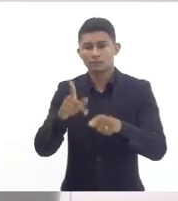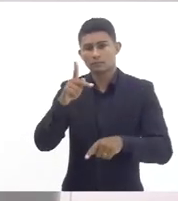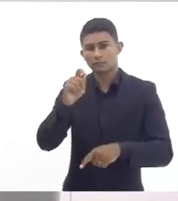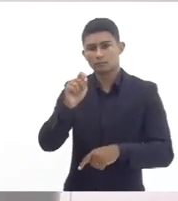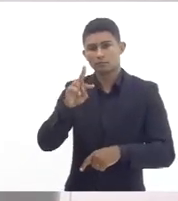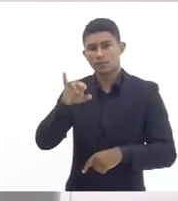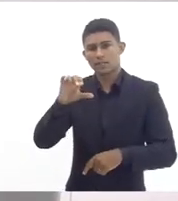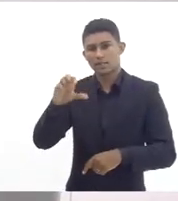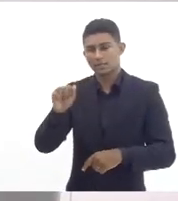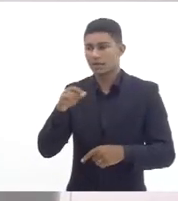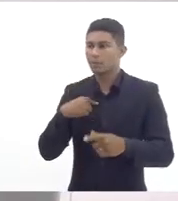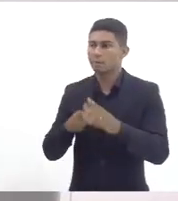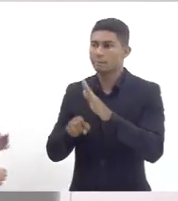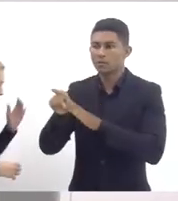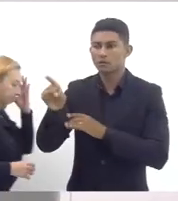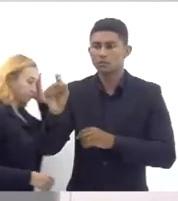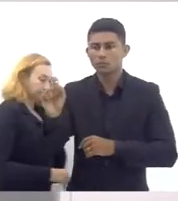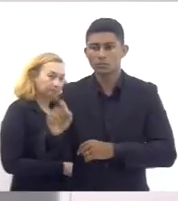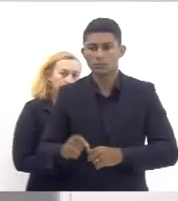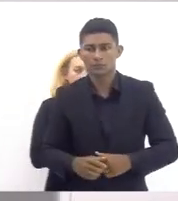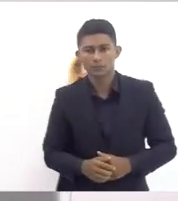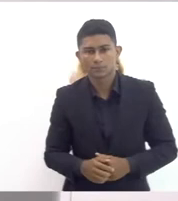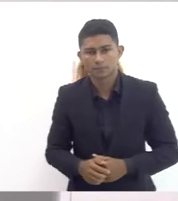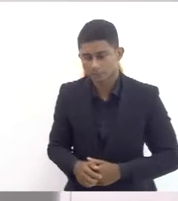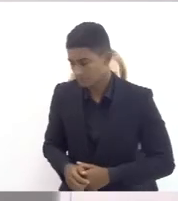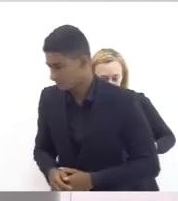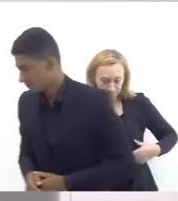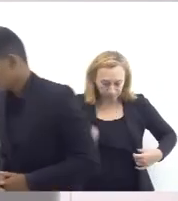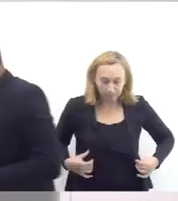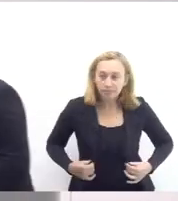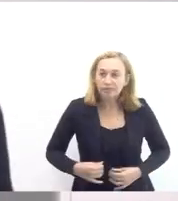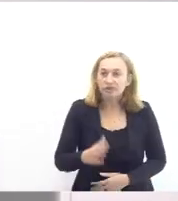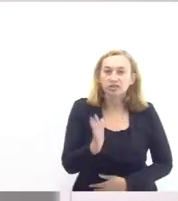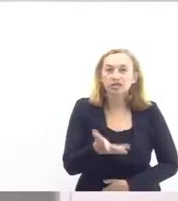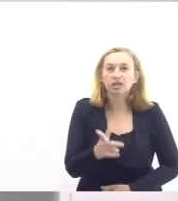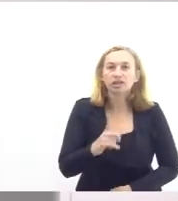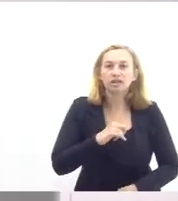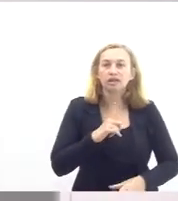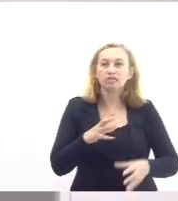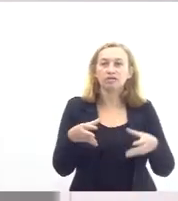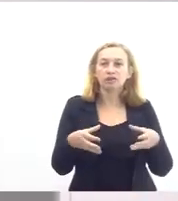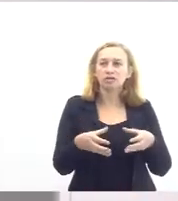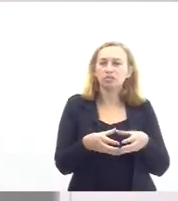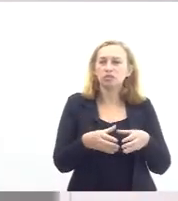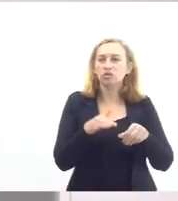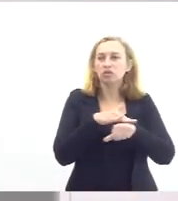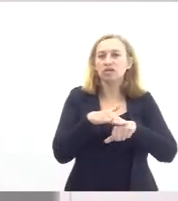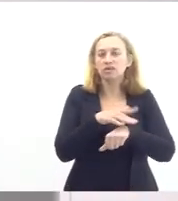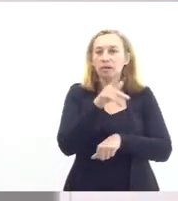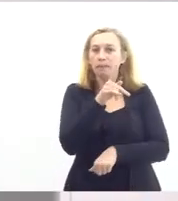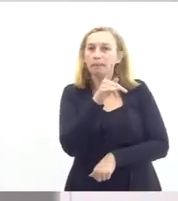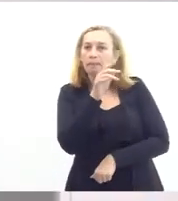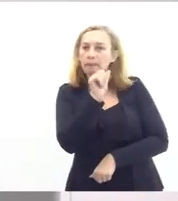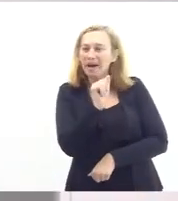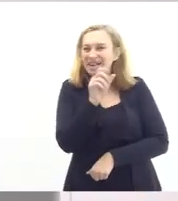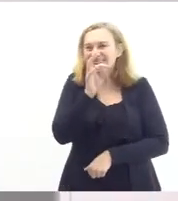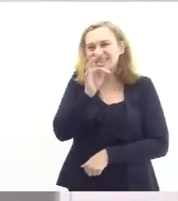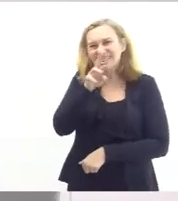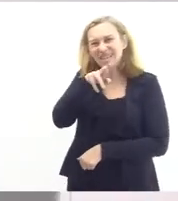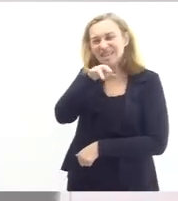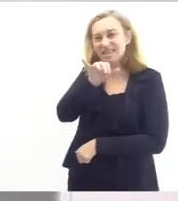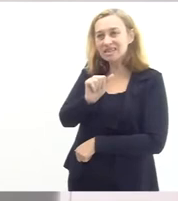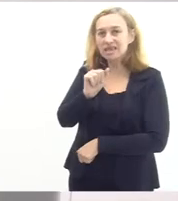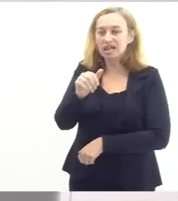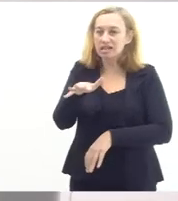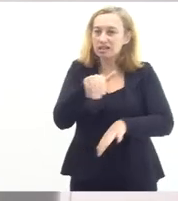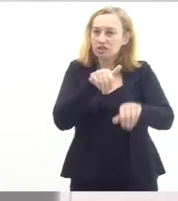Seduc é que a comissão já esteve lá conversando com a Patrícia e a Patrícia essa